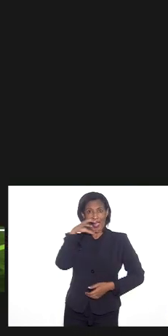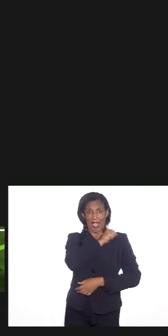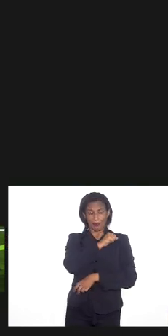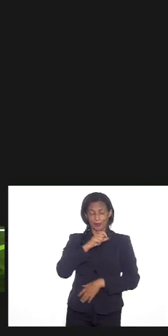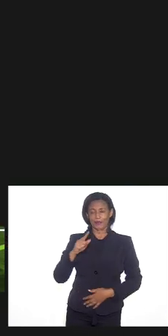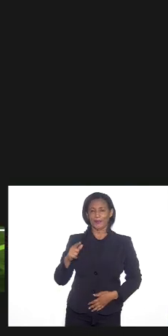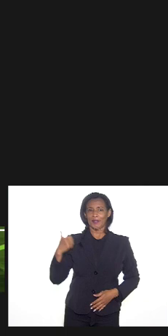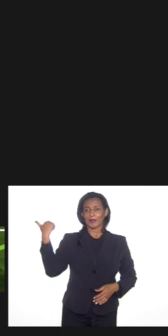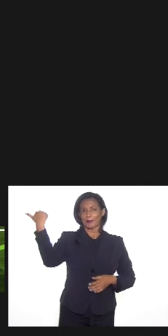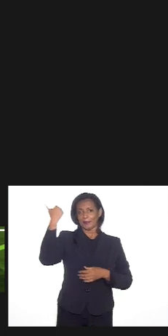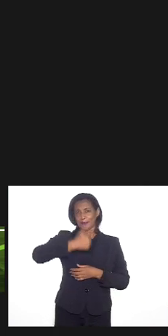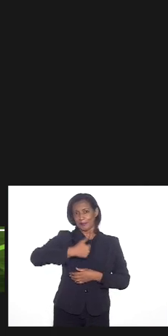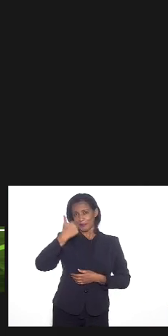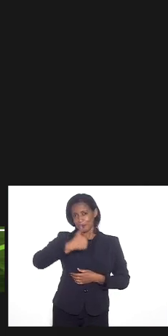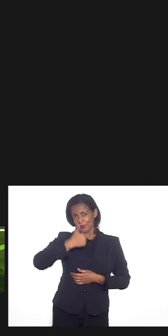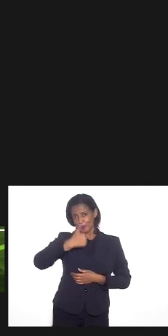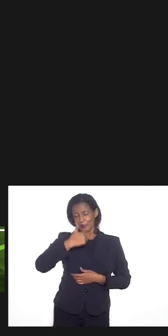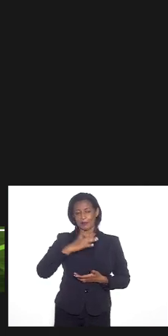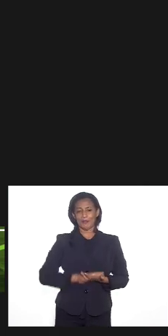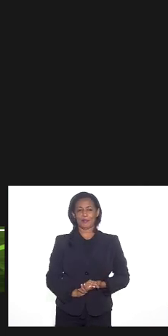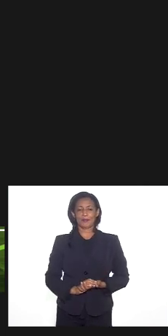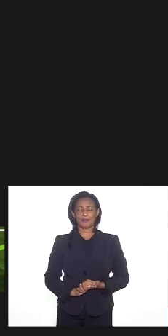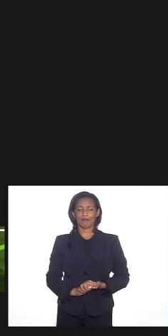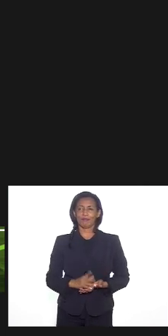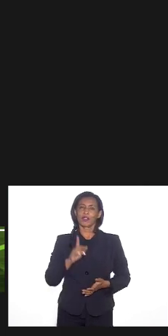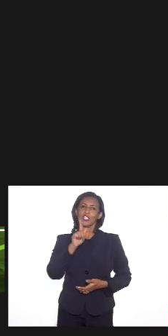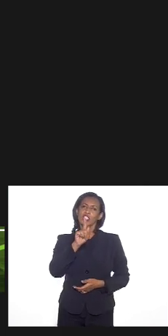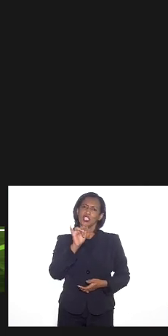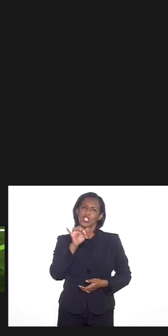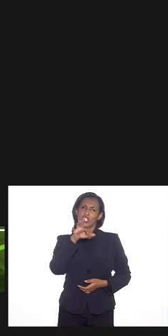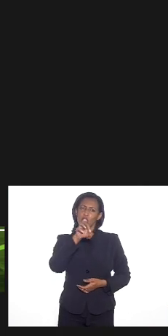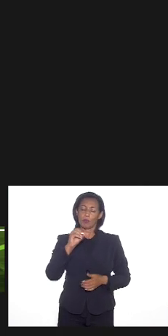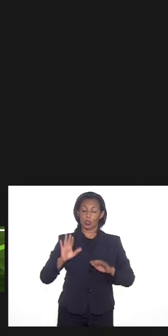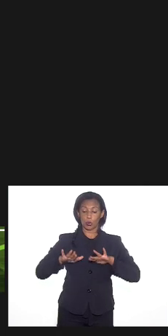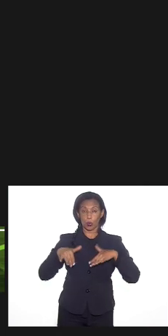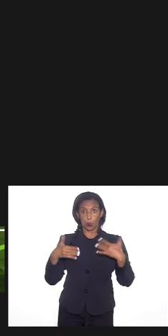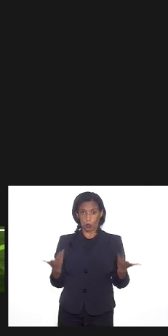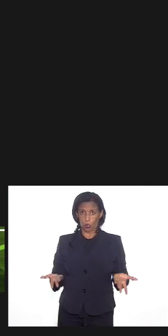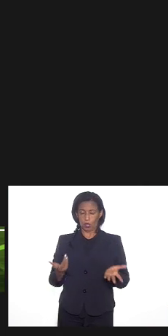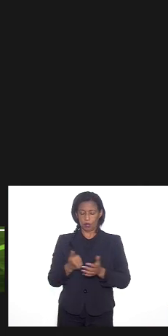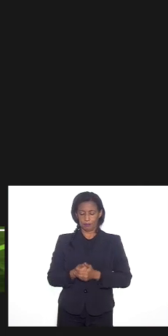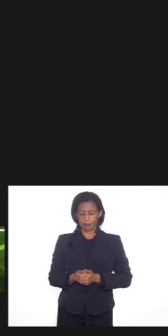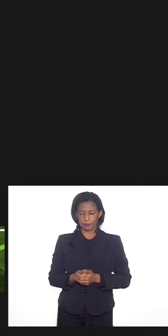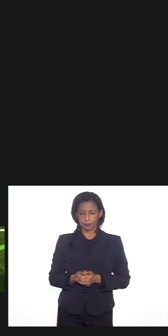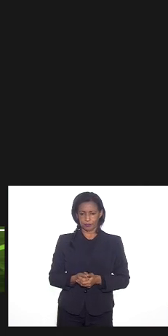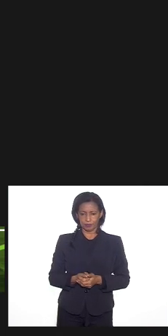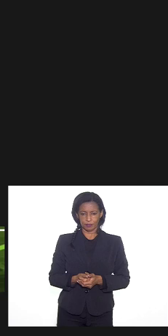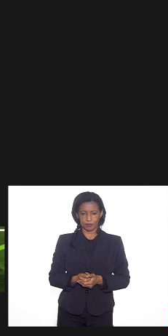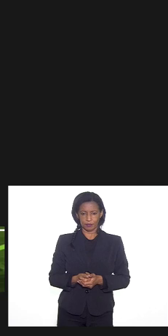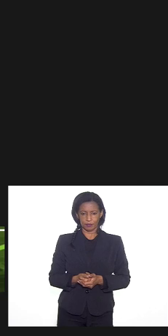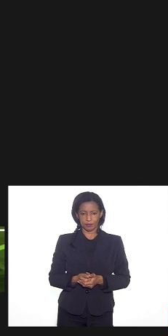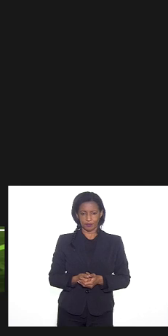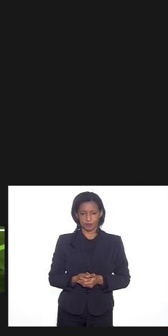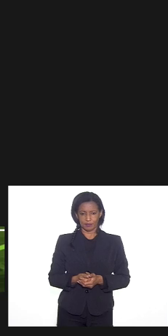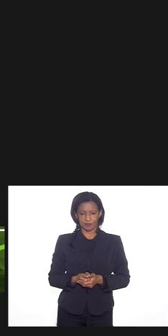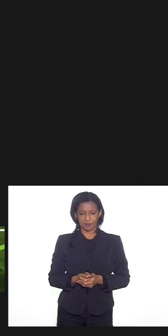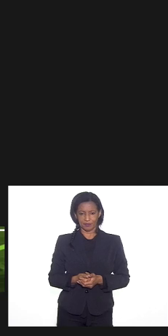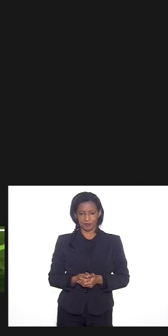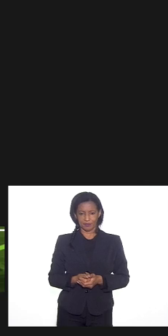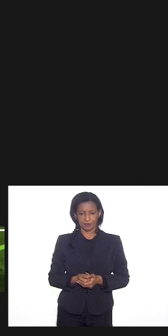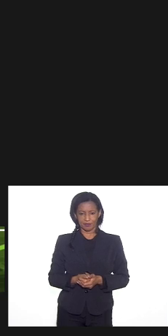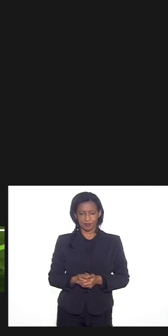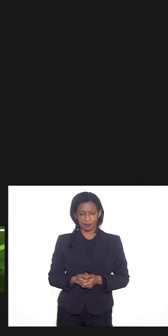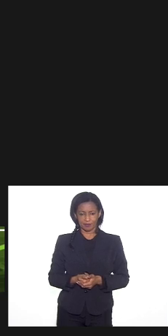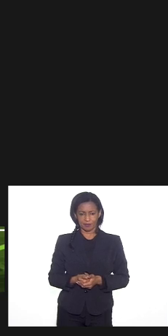lugar eu queria dizer o seguinte ô Gilberto é quando eu consegui final você tá